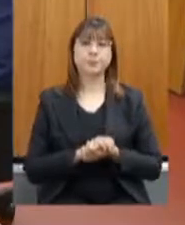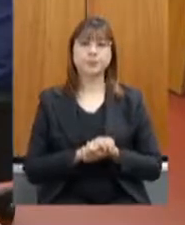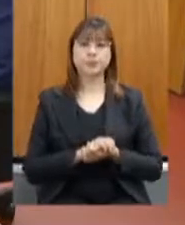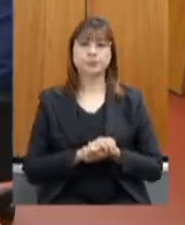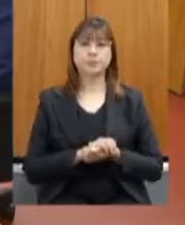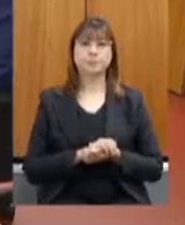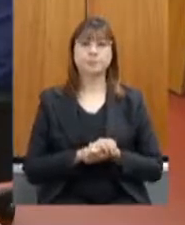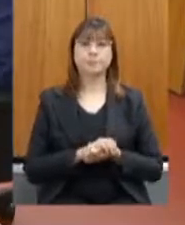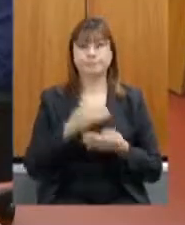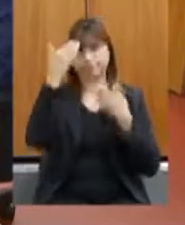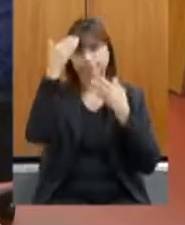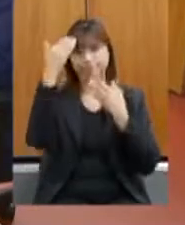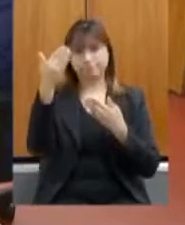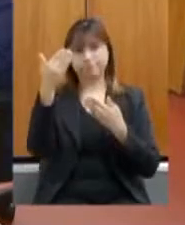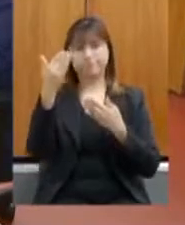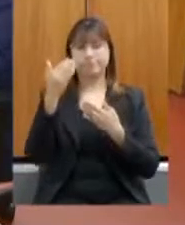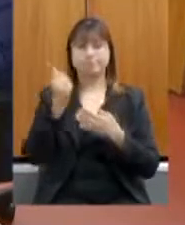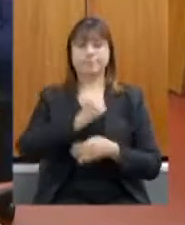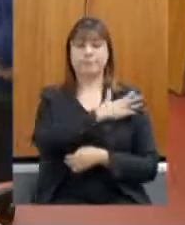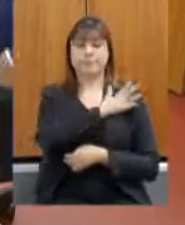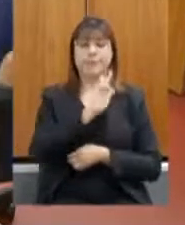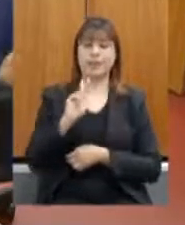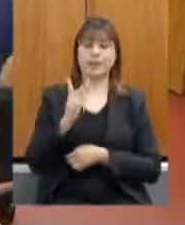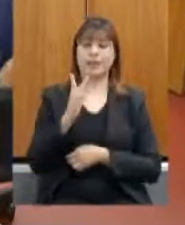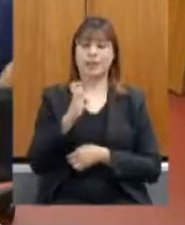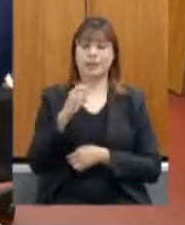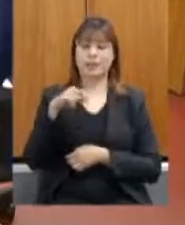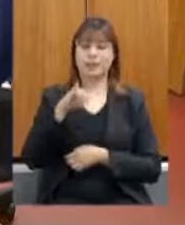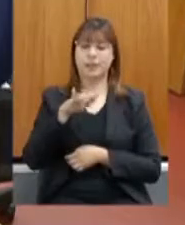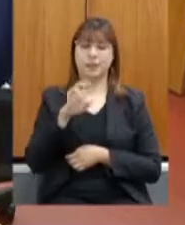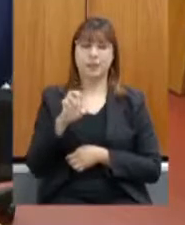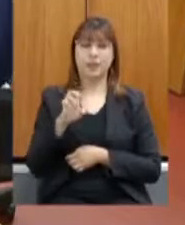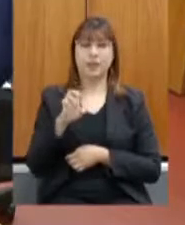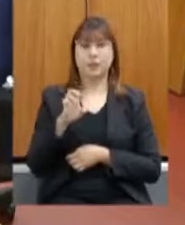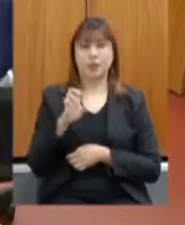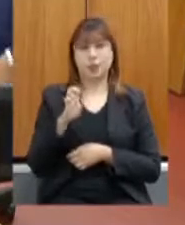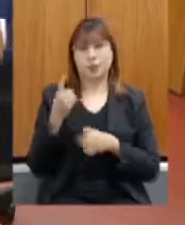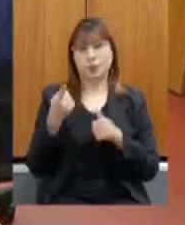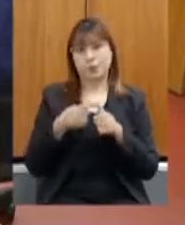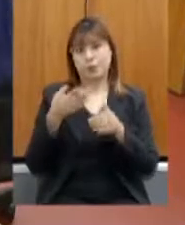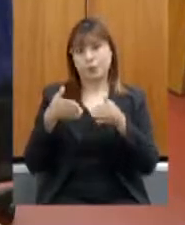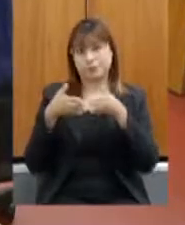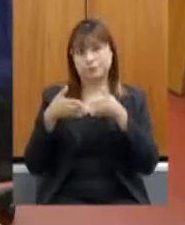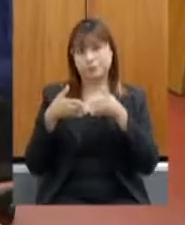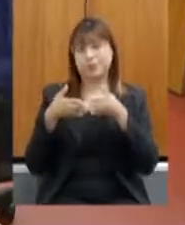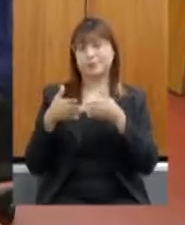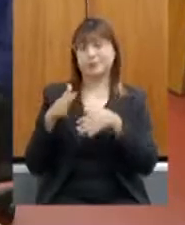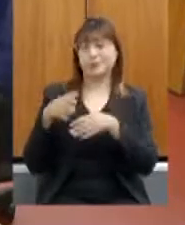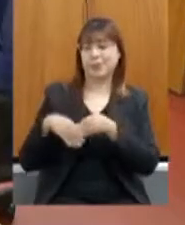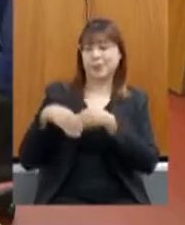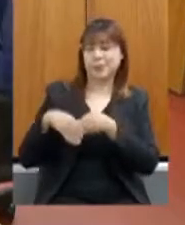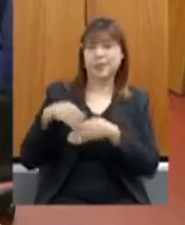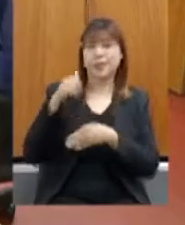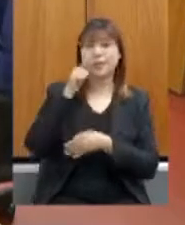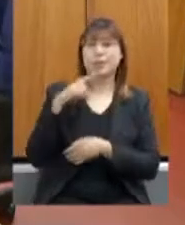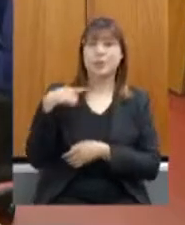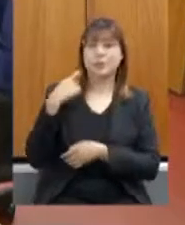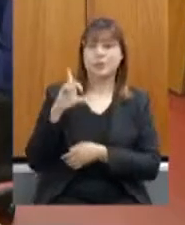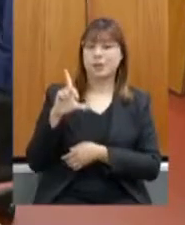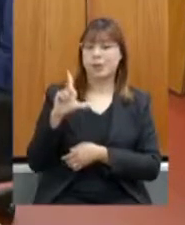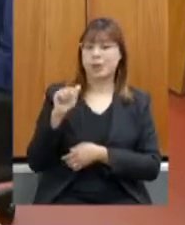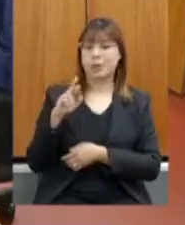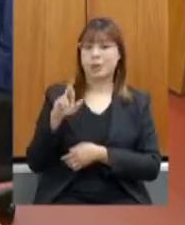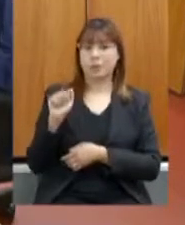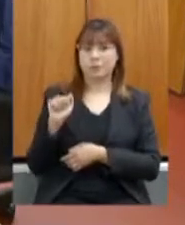Muito obrigado, Fernando Henrique. Primeiramente, peço licença para cumprimentar a deputada Laura Serrano. Muito obrigada pela presença.